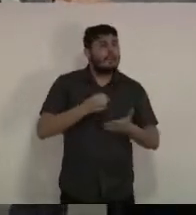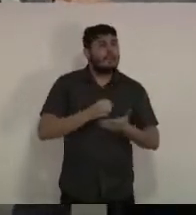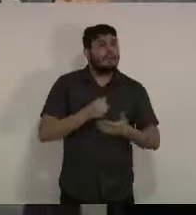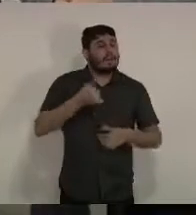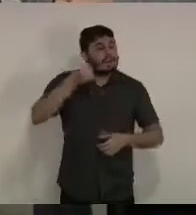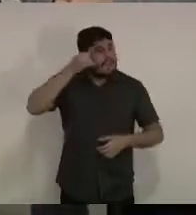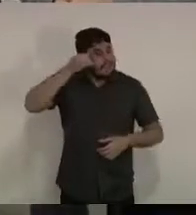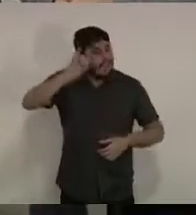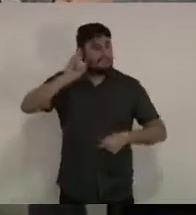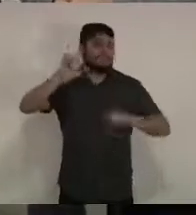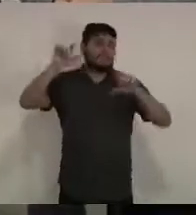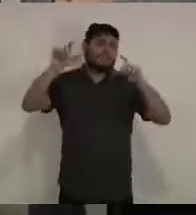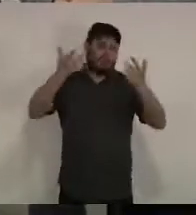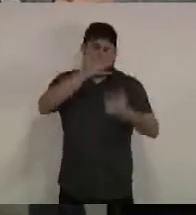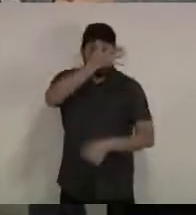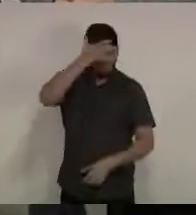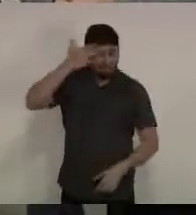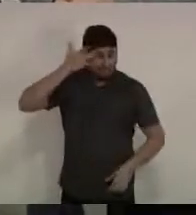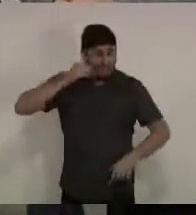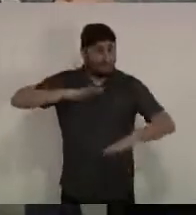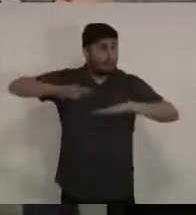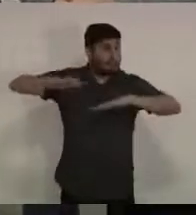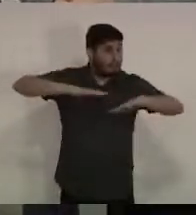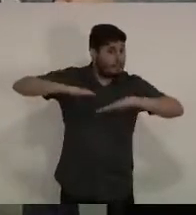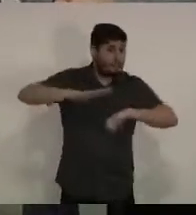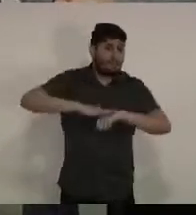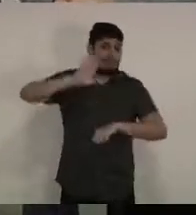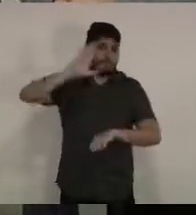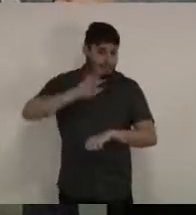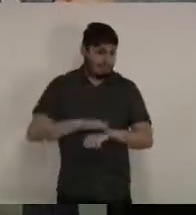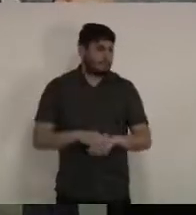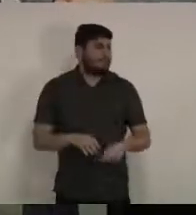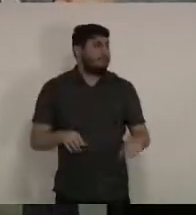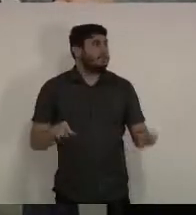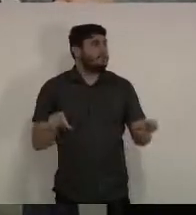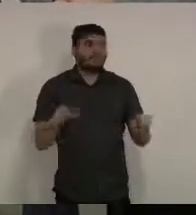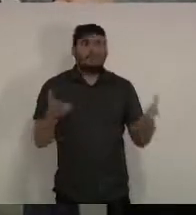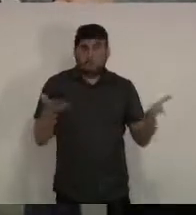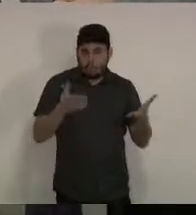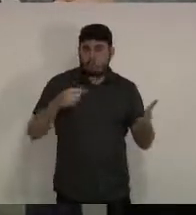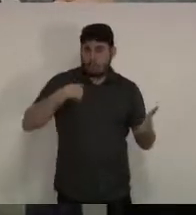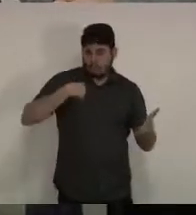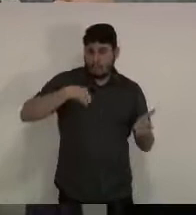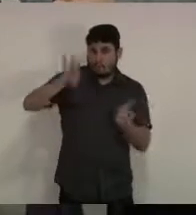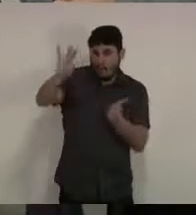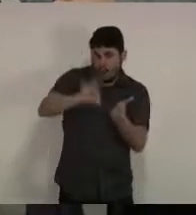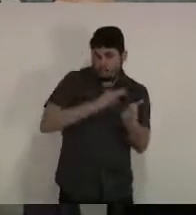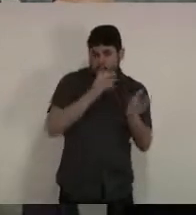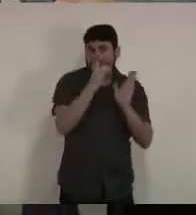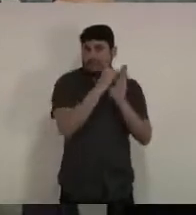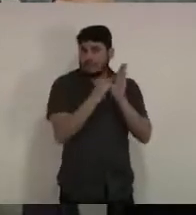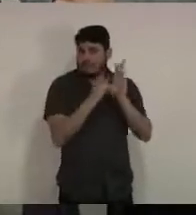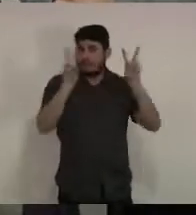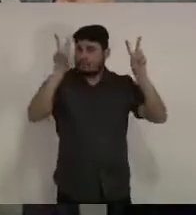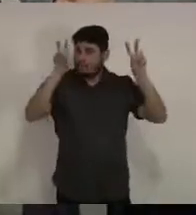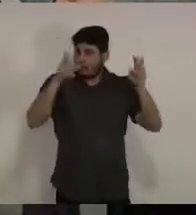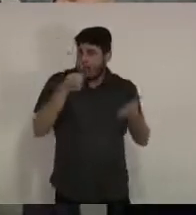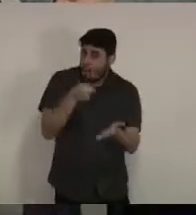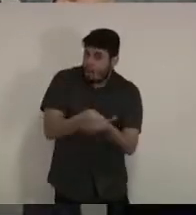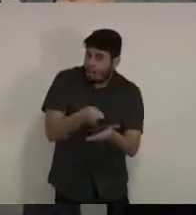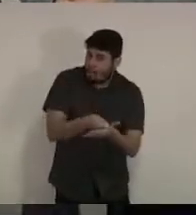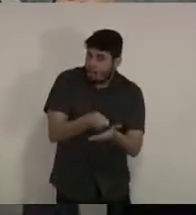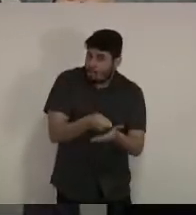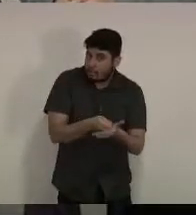cidade. Nós estamos também assinando um decreto hoje que fala da obrigatoriedade, nós estávamos trabalhando de maneira